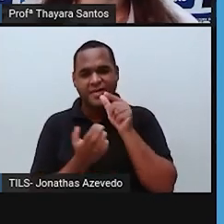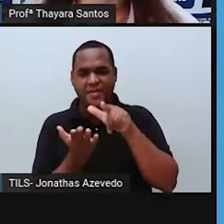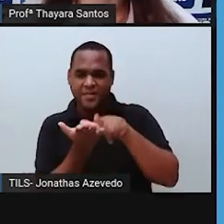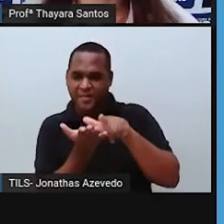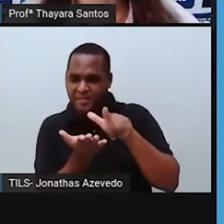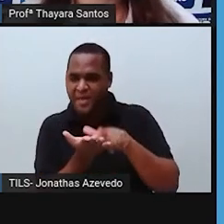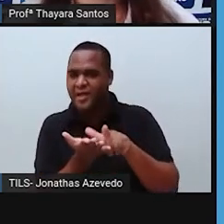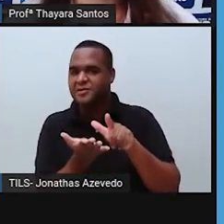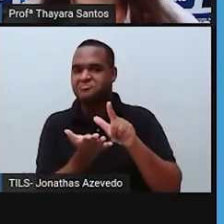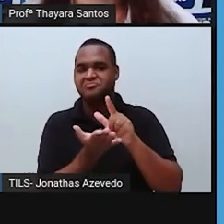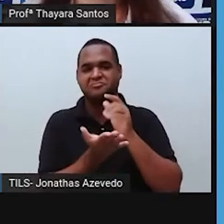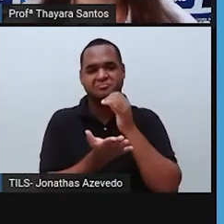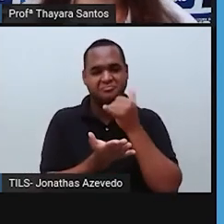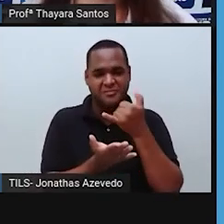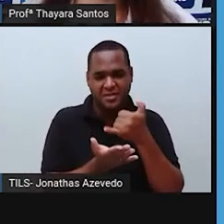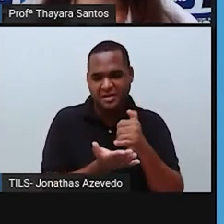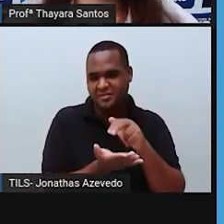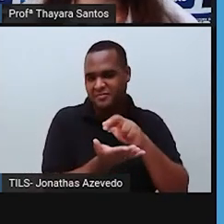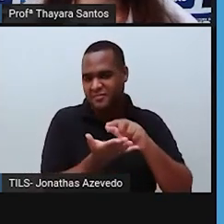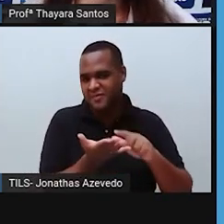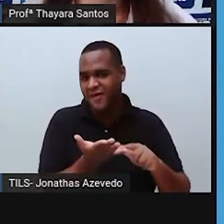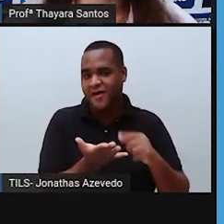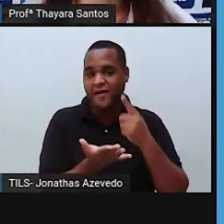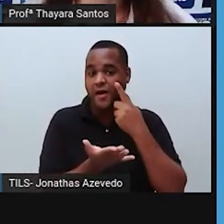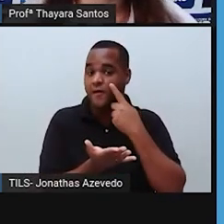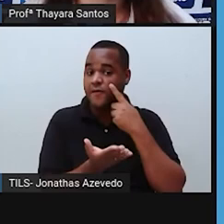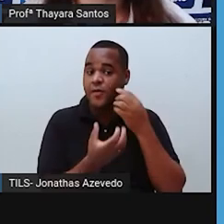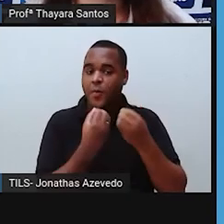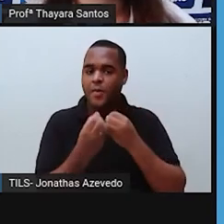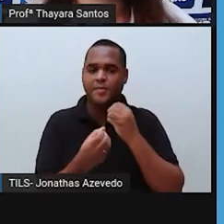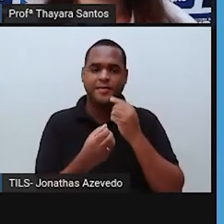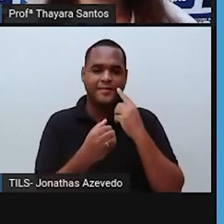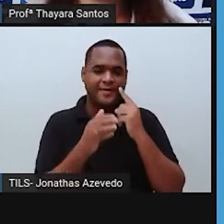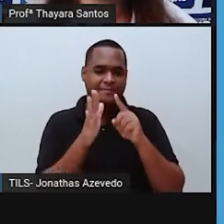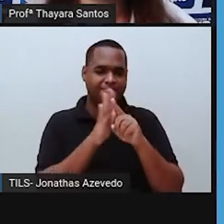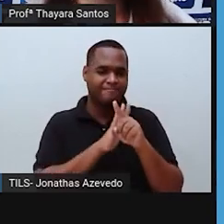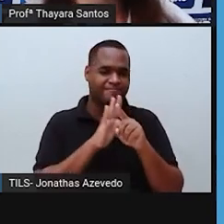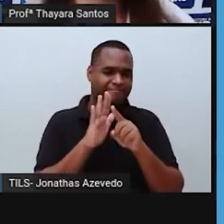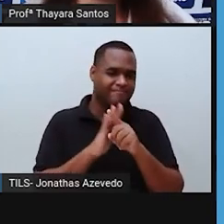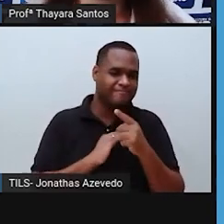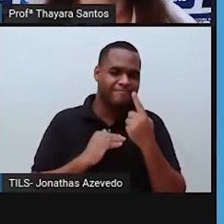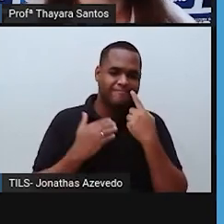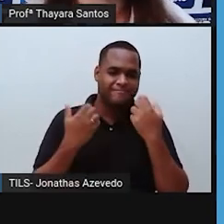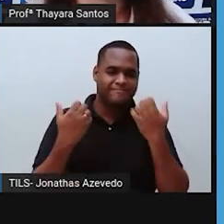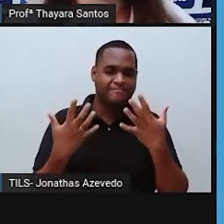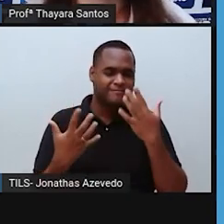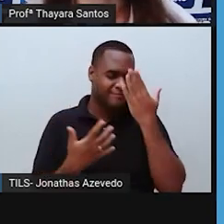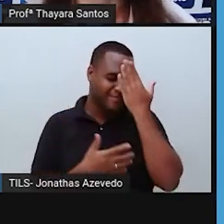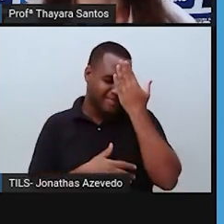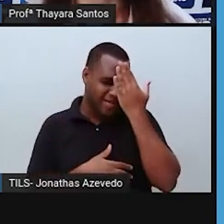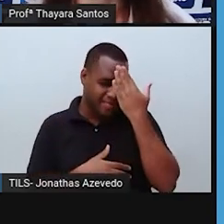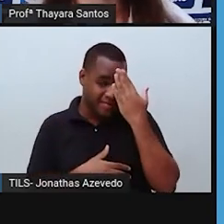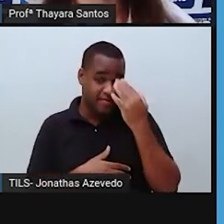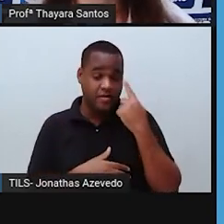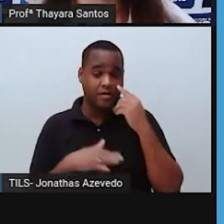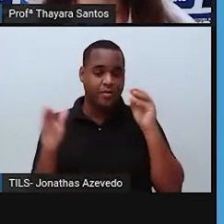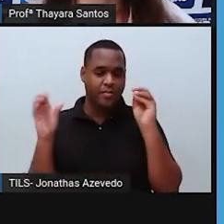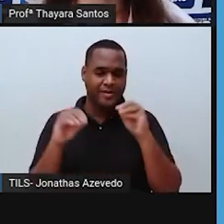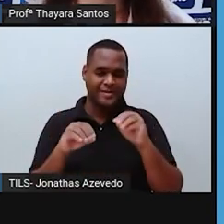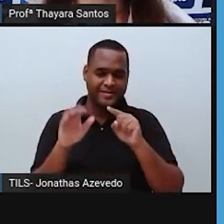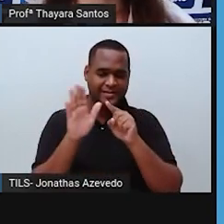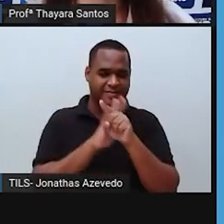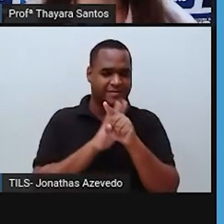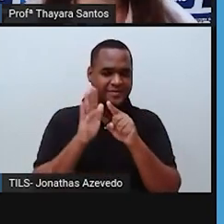caderno, pega a caneta, pega lápis, que a gente vai para o nosso first quiz. Vocês já sabem como funciona, né? Eu coloco aqui as